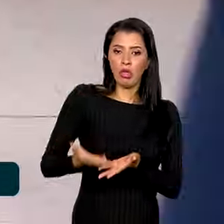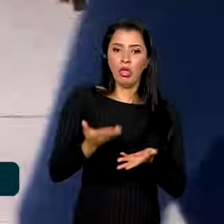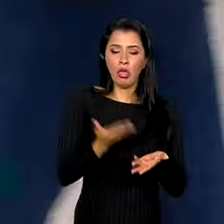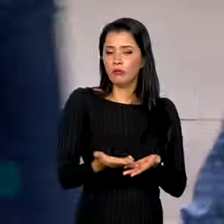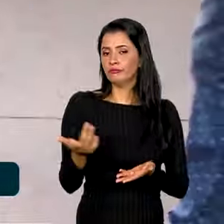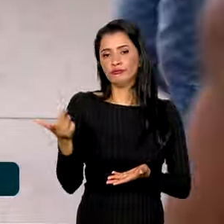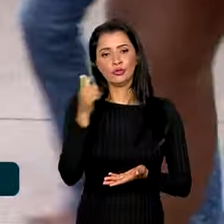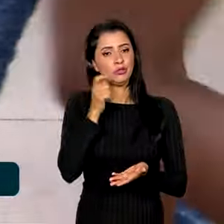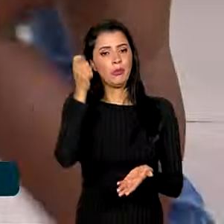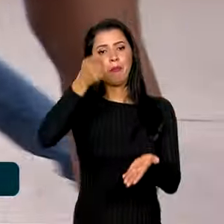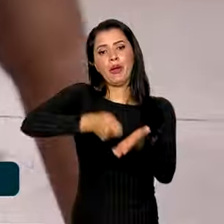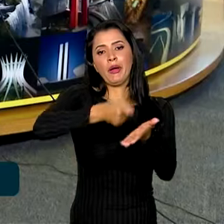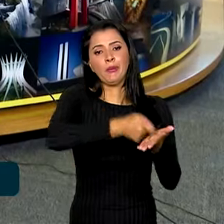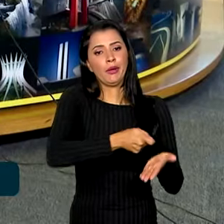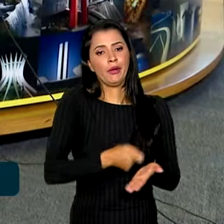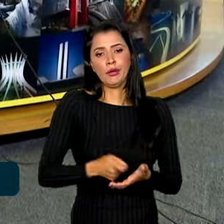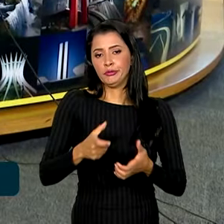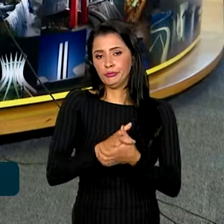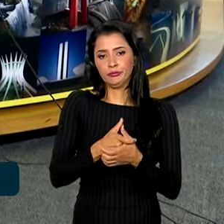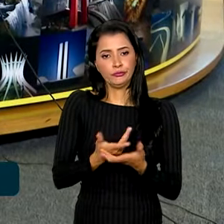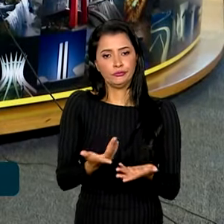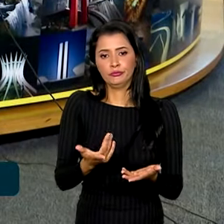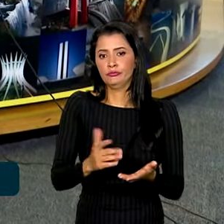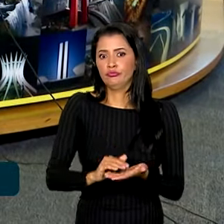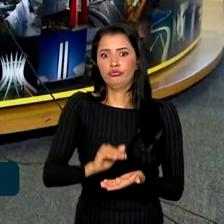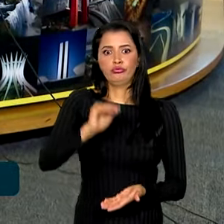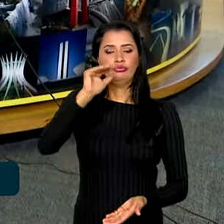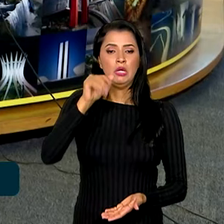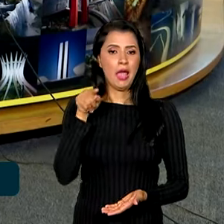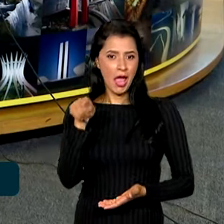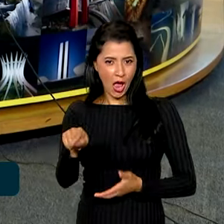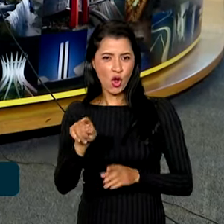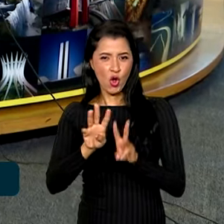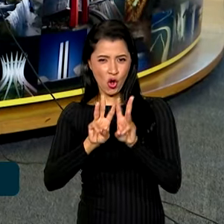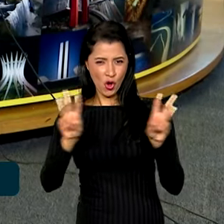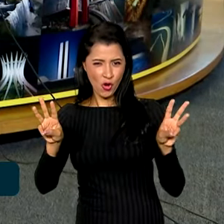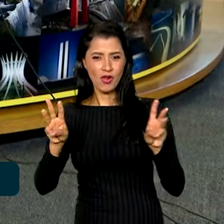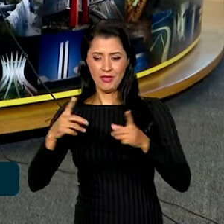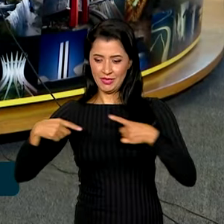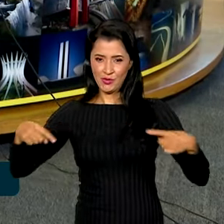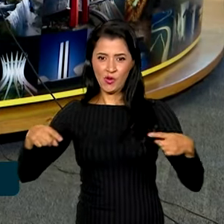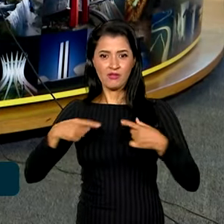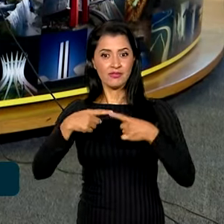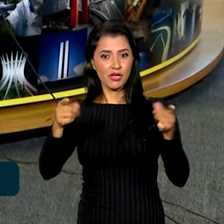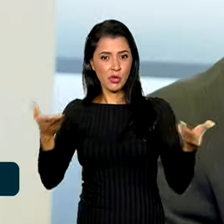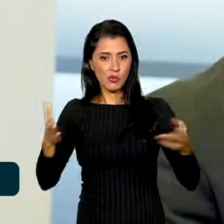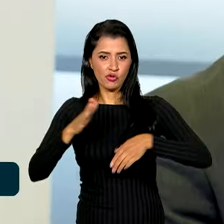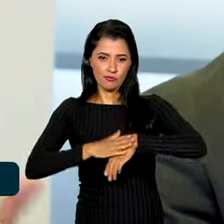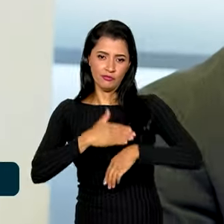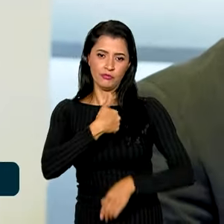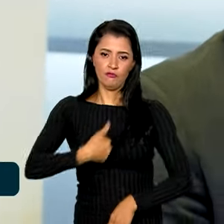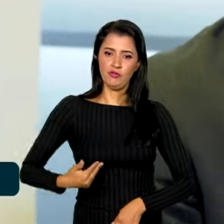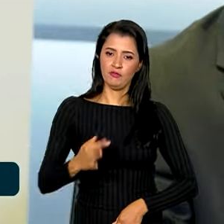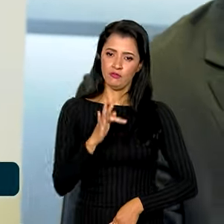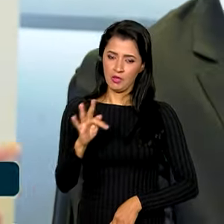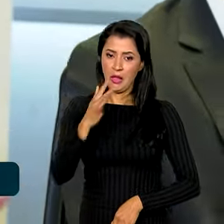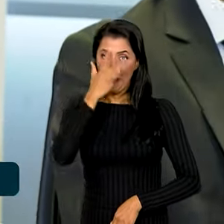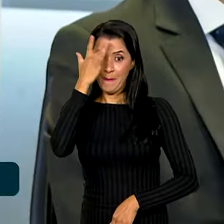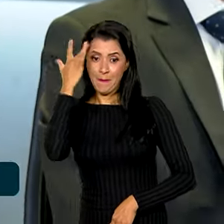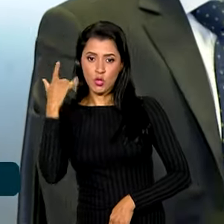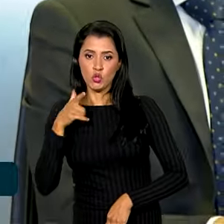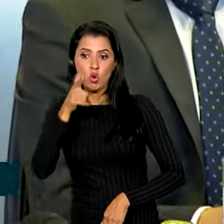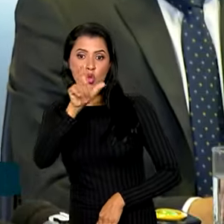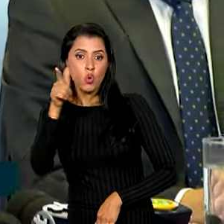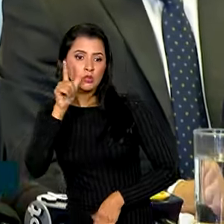não conseguiram quitar suas contas. Com a plataforma Desenrola Brasil, lançada hoje pelo governo federal, os consumidores que